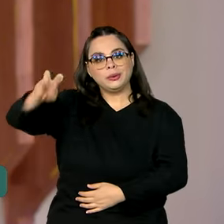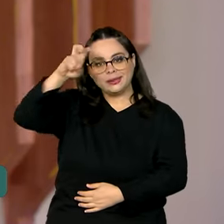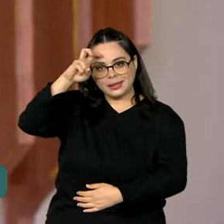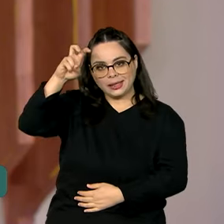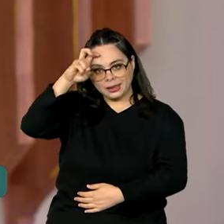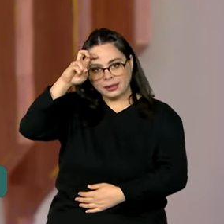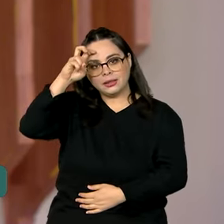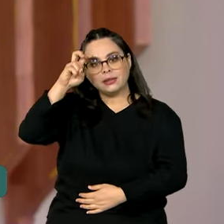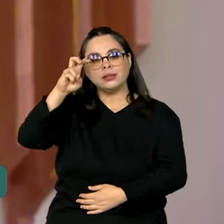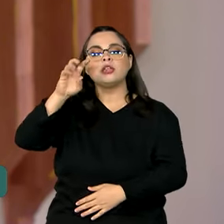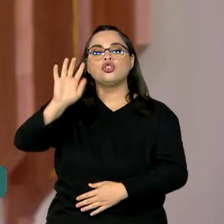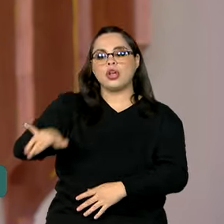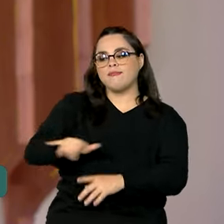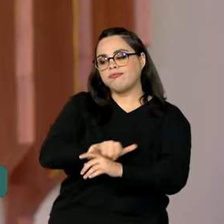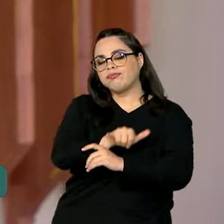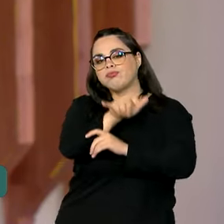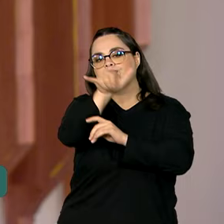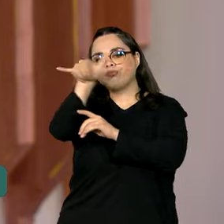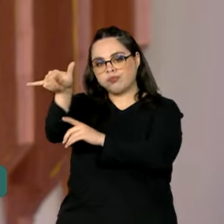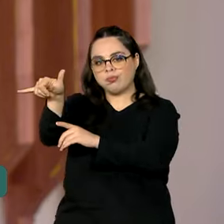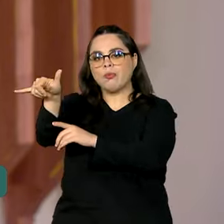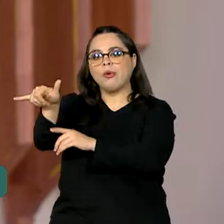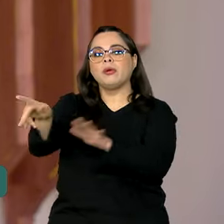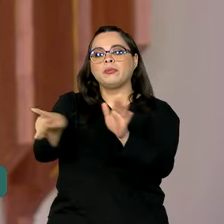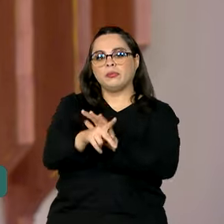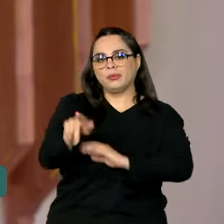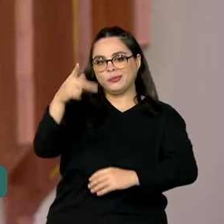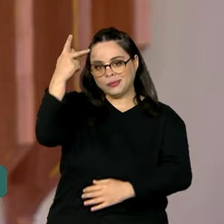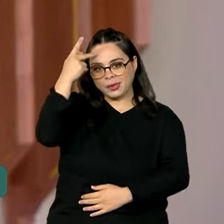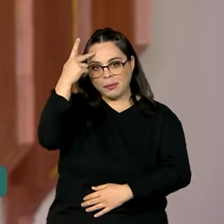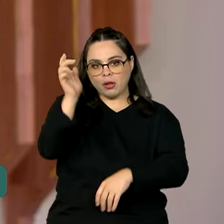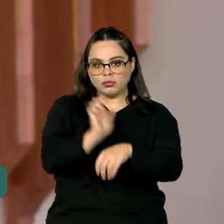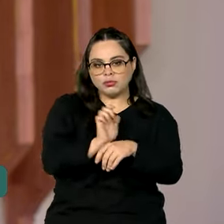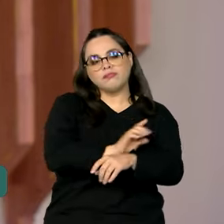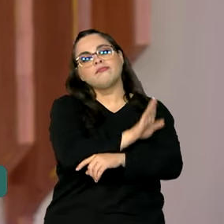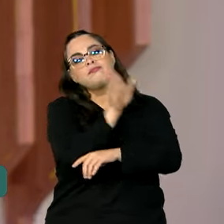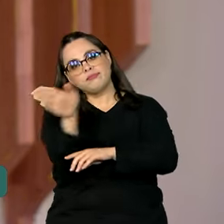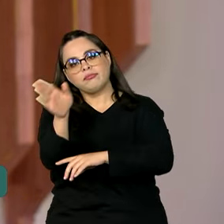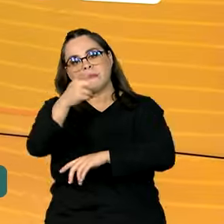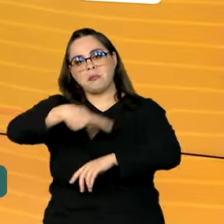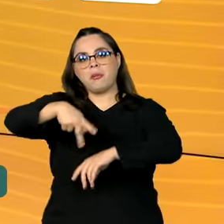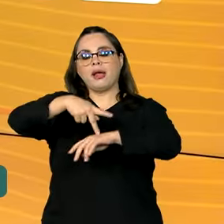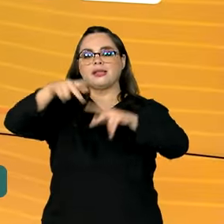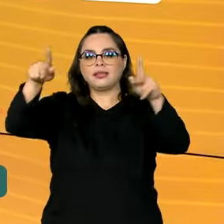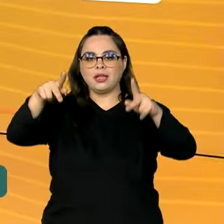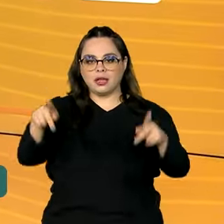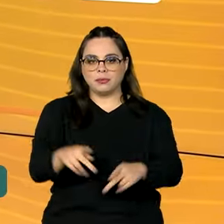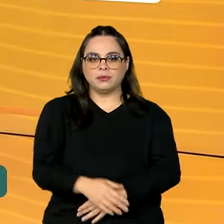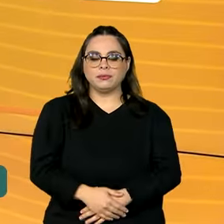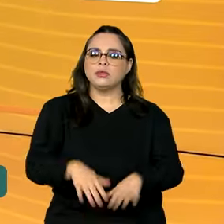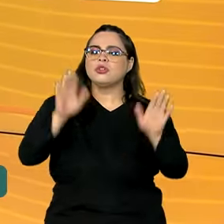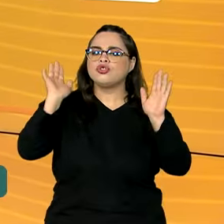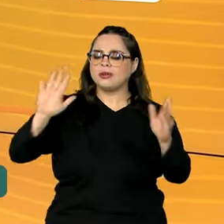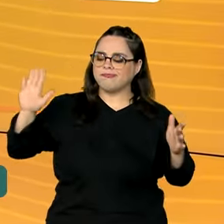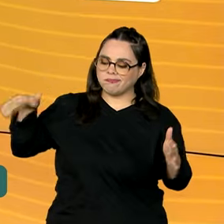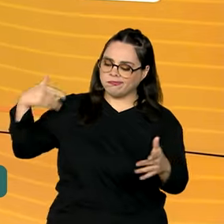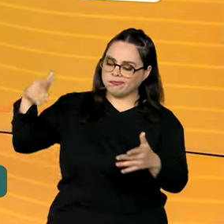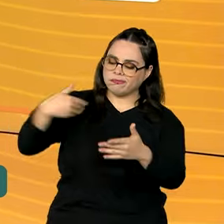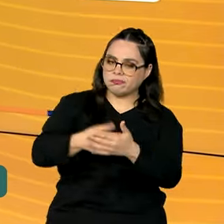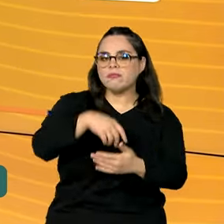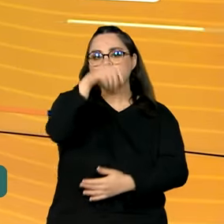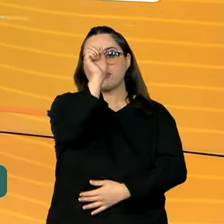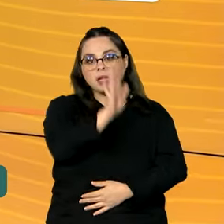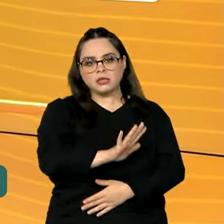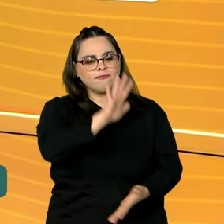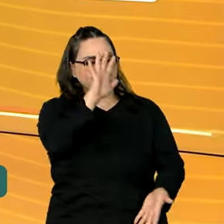-feira, um quarto avião decolou da base aérea de São Paulo com destino ao Líbano. E desde o início do ano passado, o